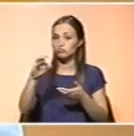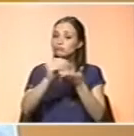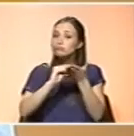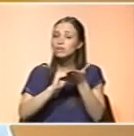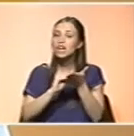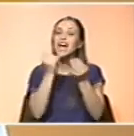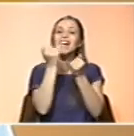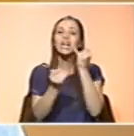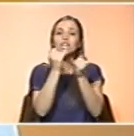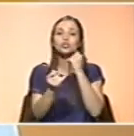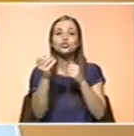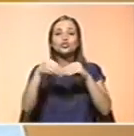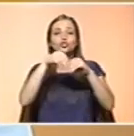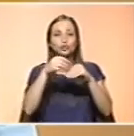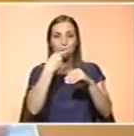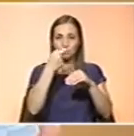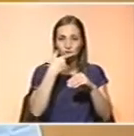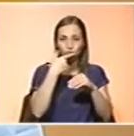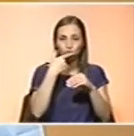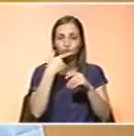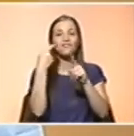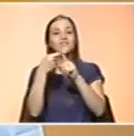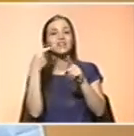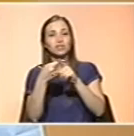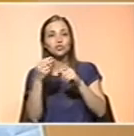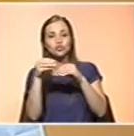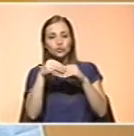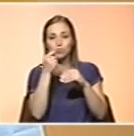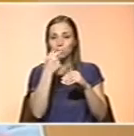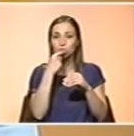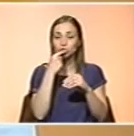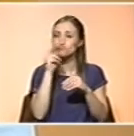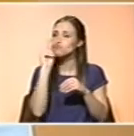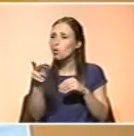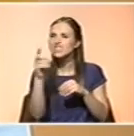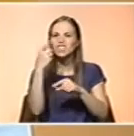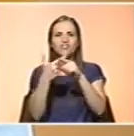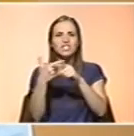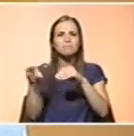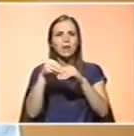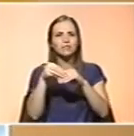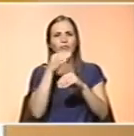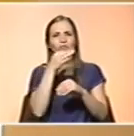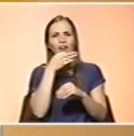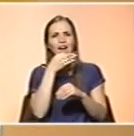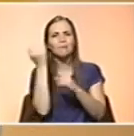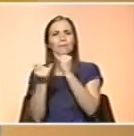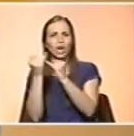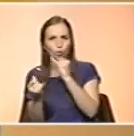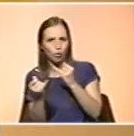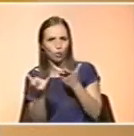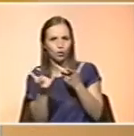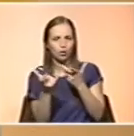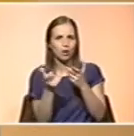suplementos e benefícios de suplementos, encontrei seis vezes mais estudos a falarem de riscos do que dos benefícios. Quando o fiz no motor de